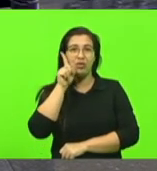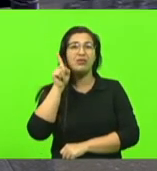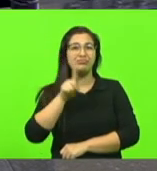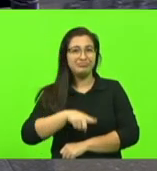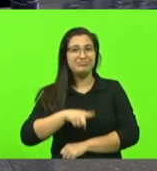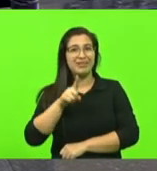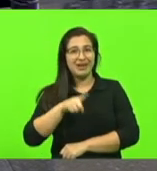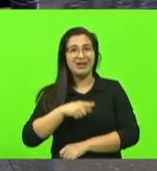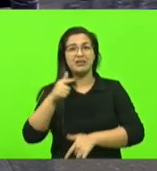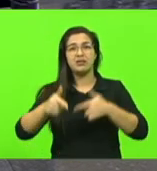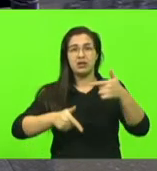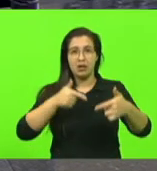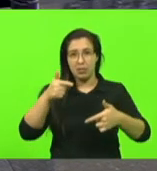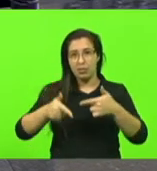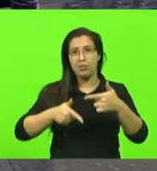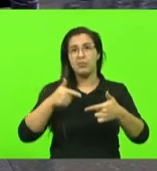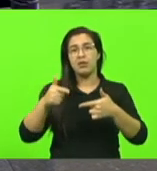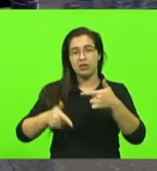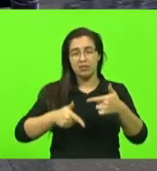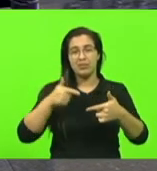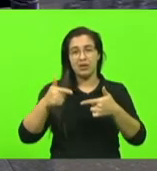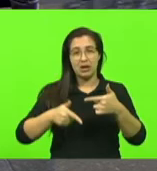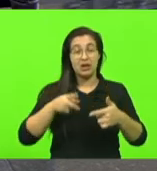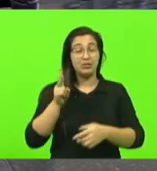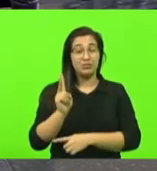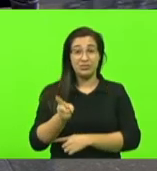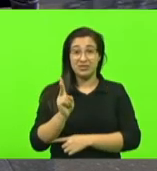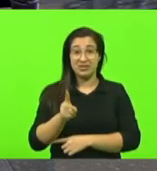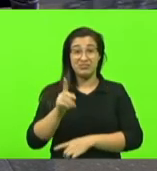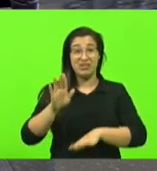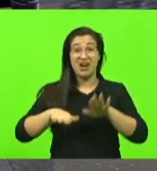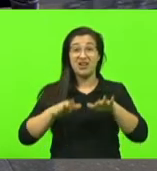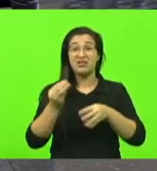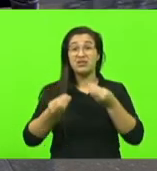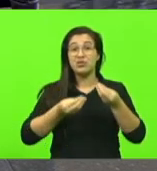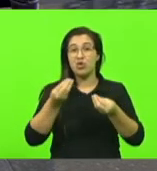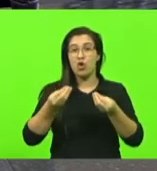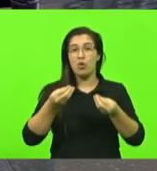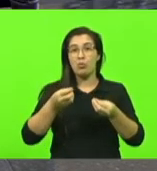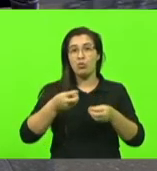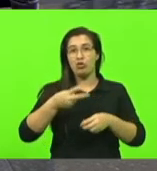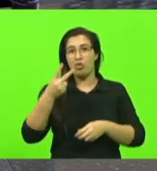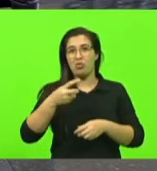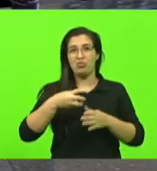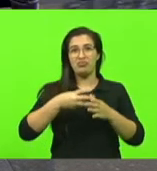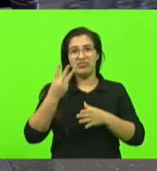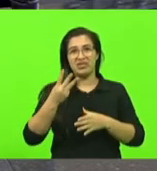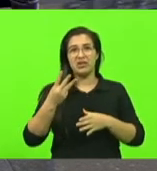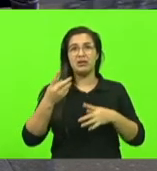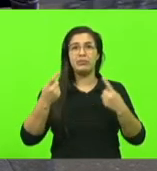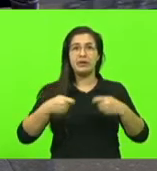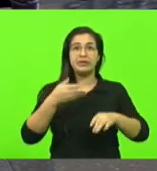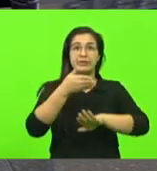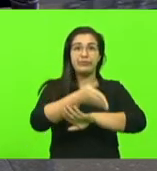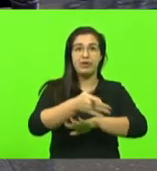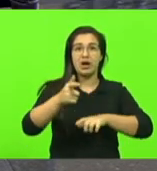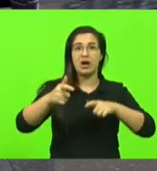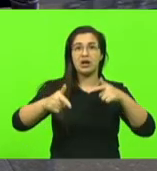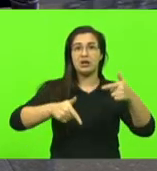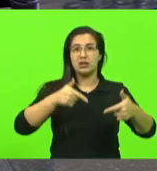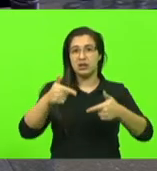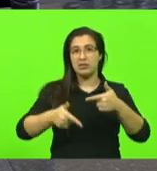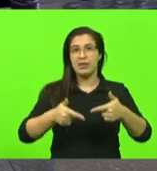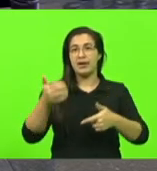duas vezes quando não é três vezes por dia fazer aquele trabalho que ele tem que fazer na ordem dos seus